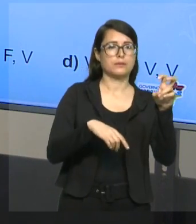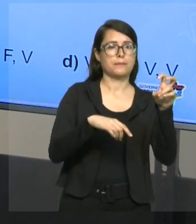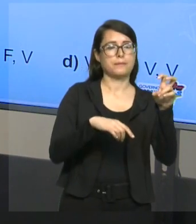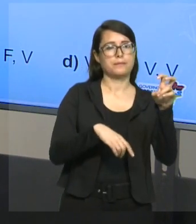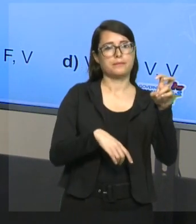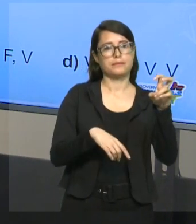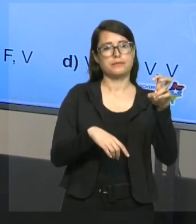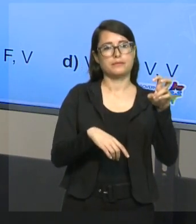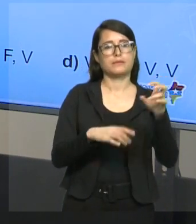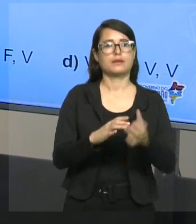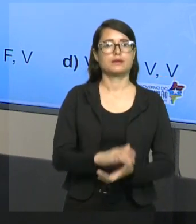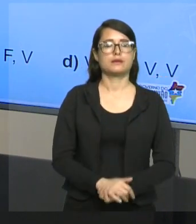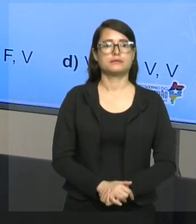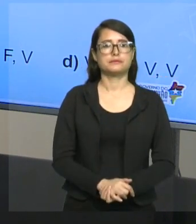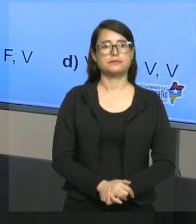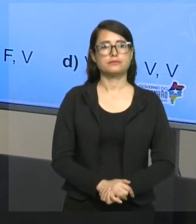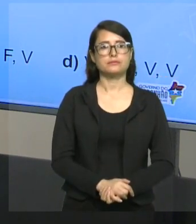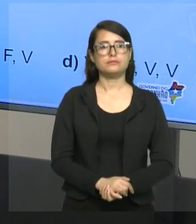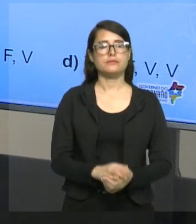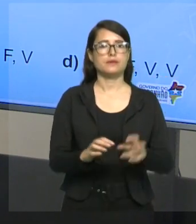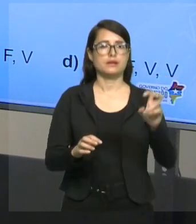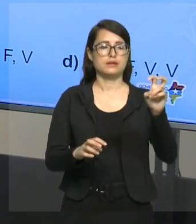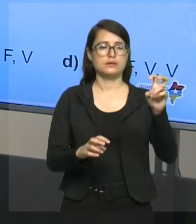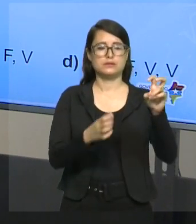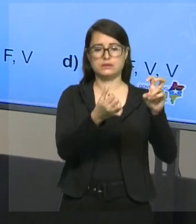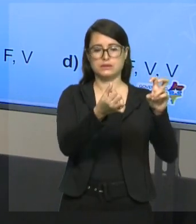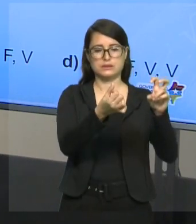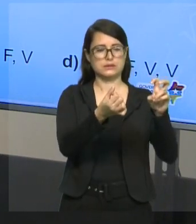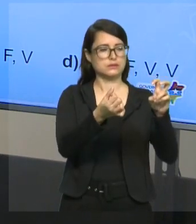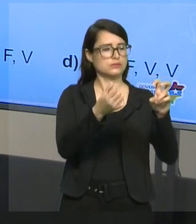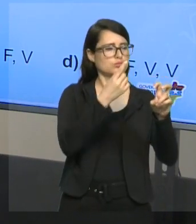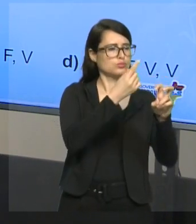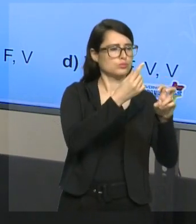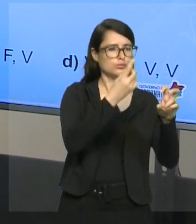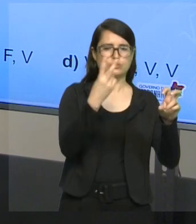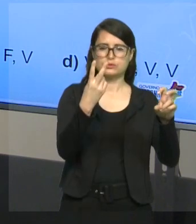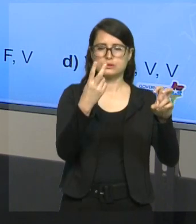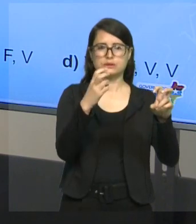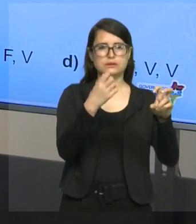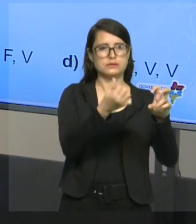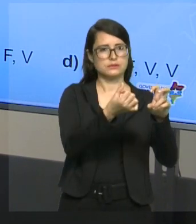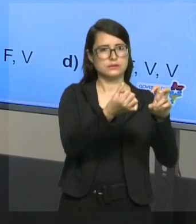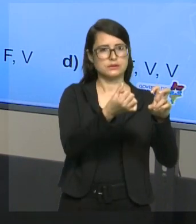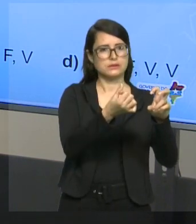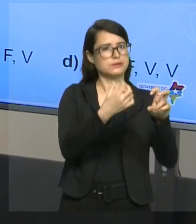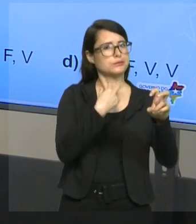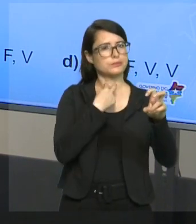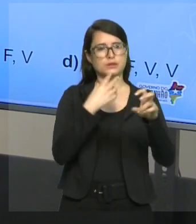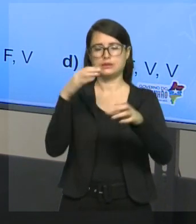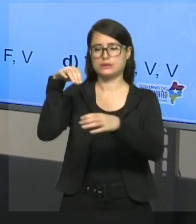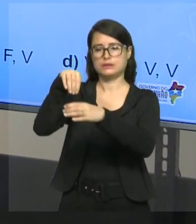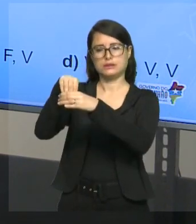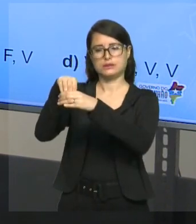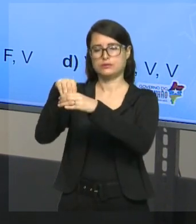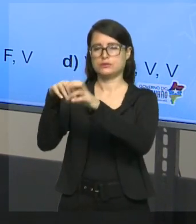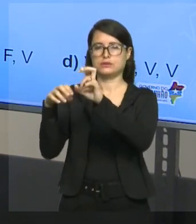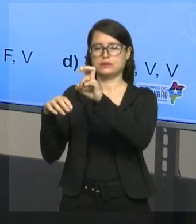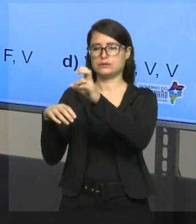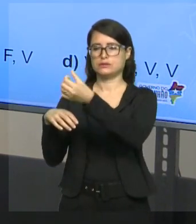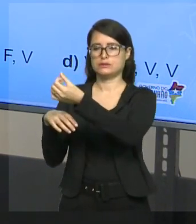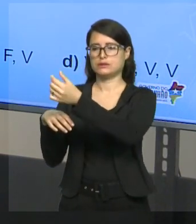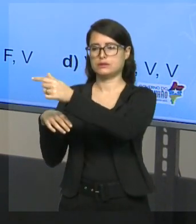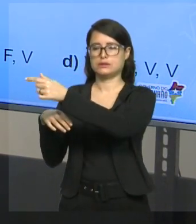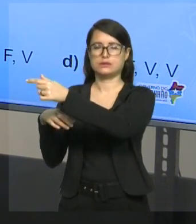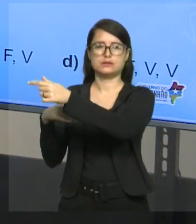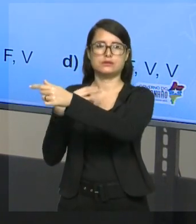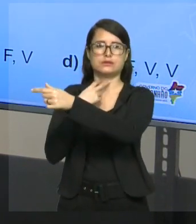ou do mesmo tamanho. Aqui tem dois elementos e aqui tem três. Logo, esse conjunto não pode conter esse outro. Ok?